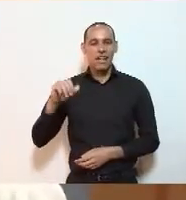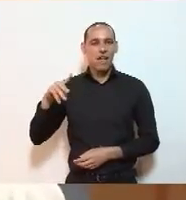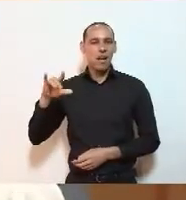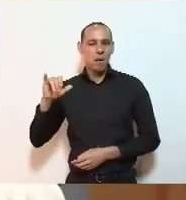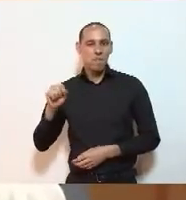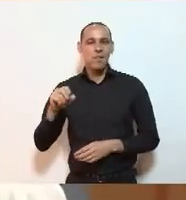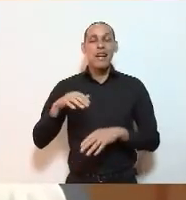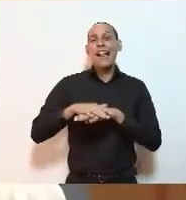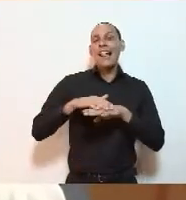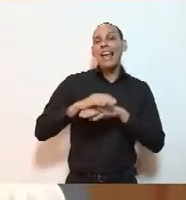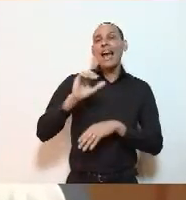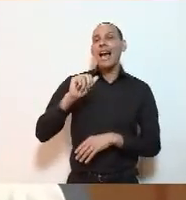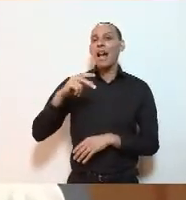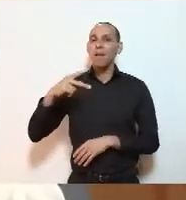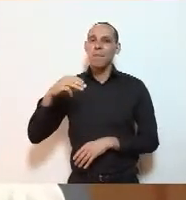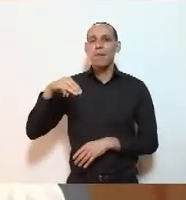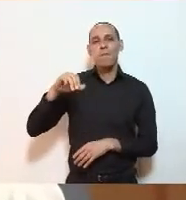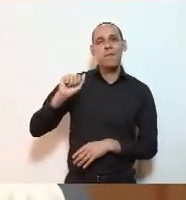Manguinhos.